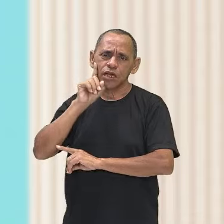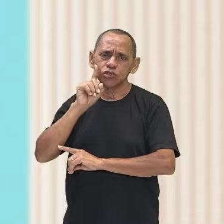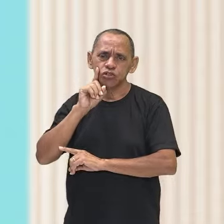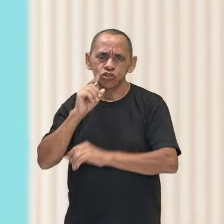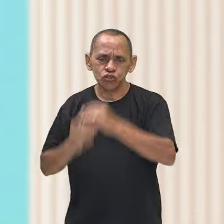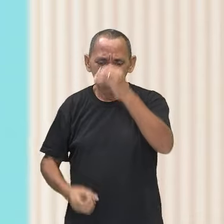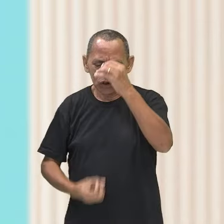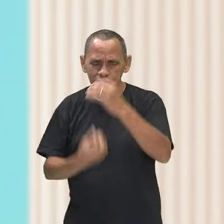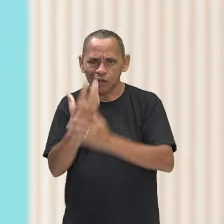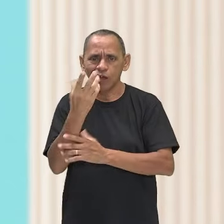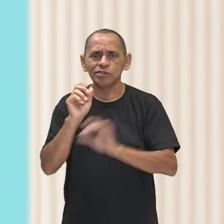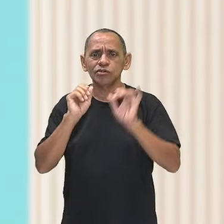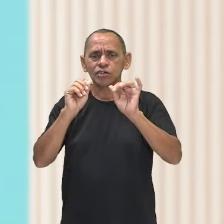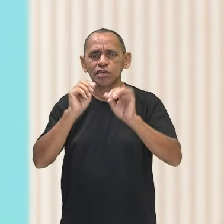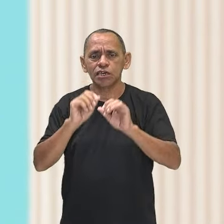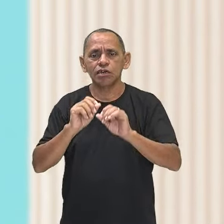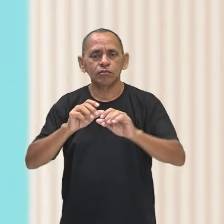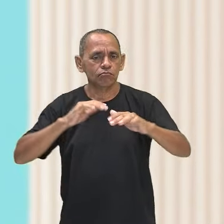juvenil